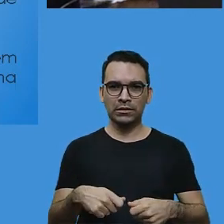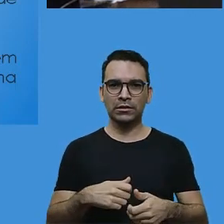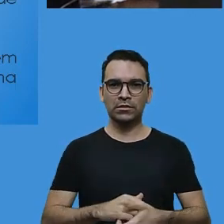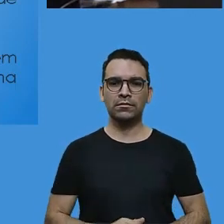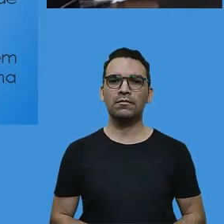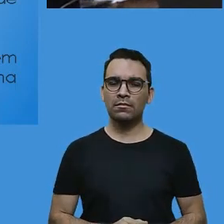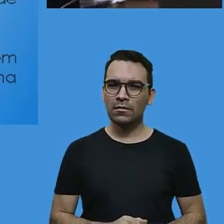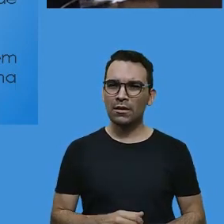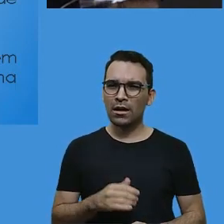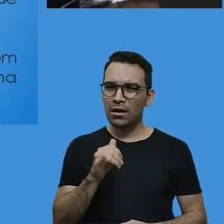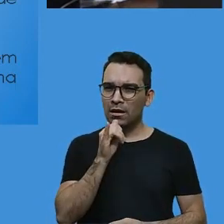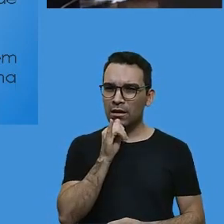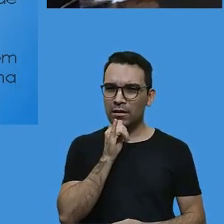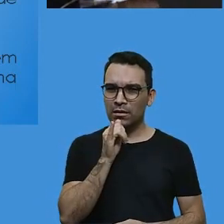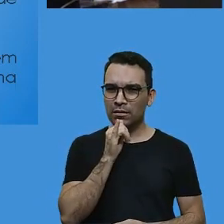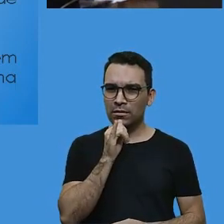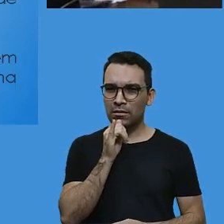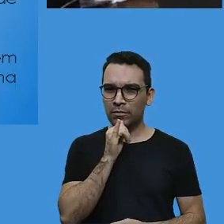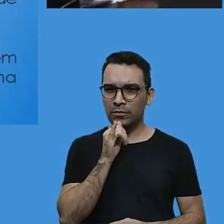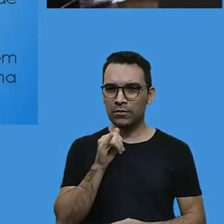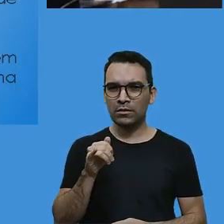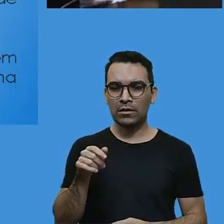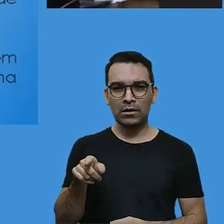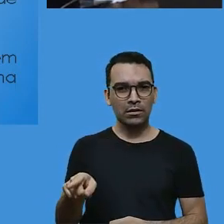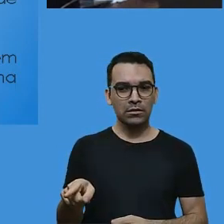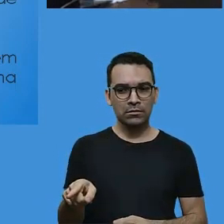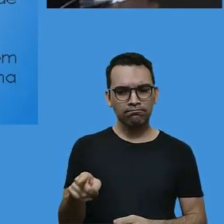encontram em situação de igualdade.